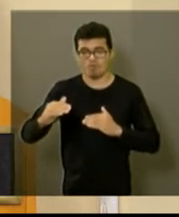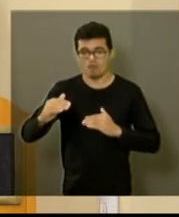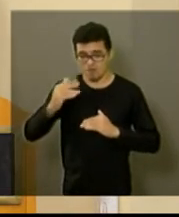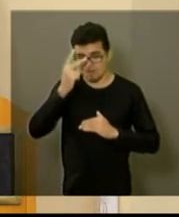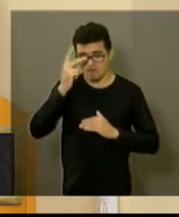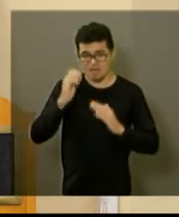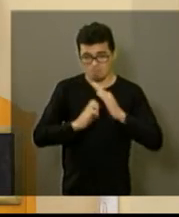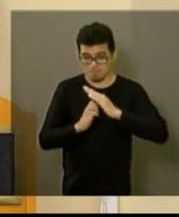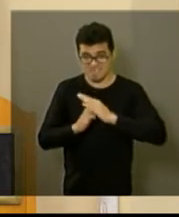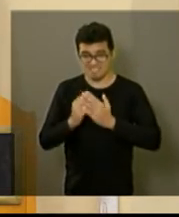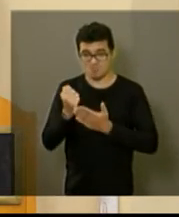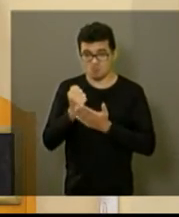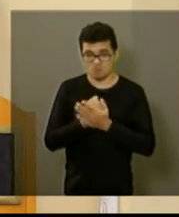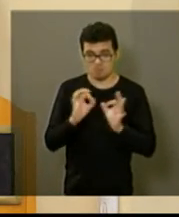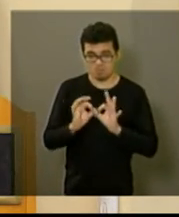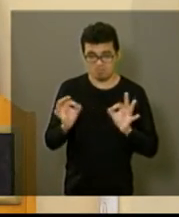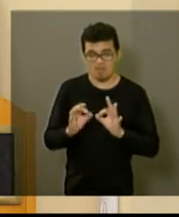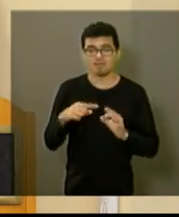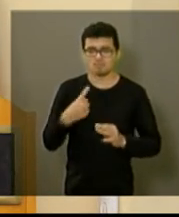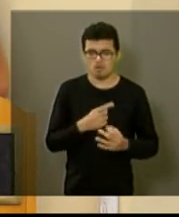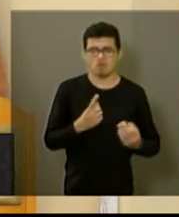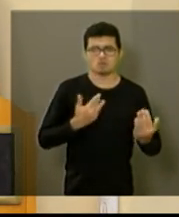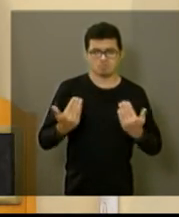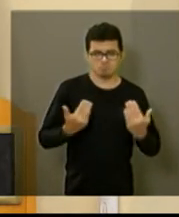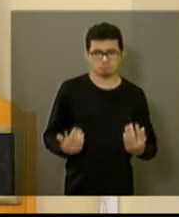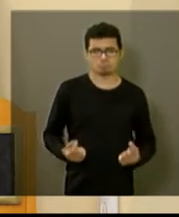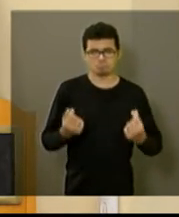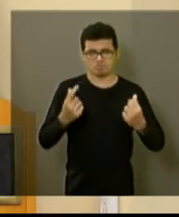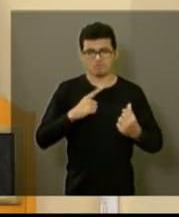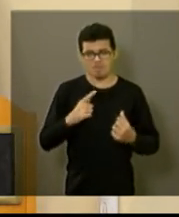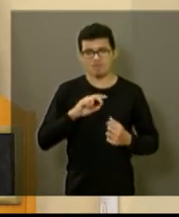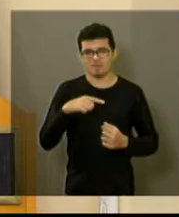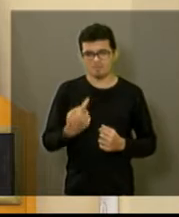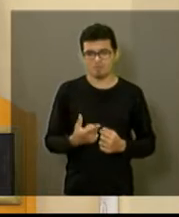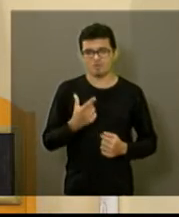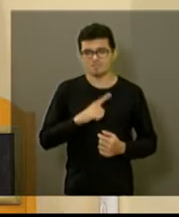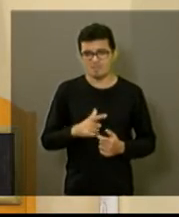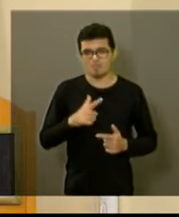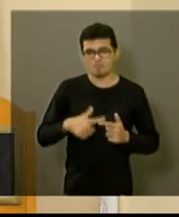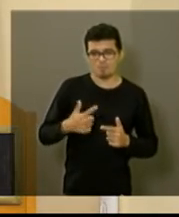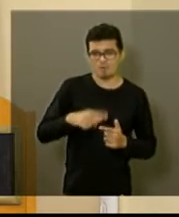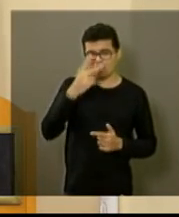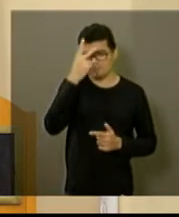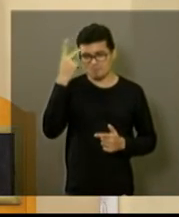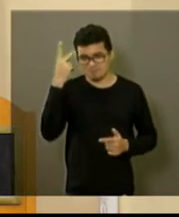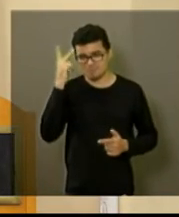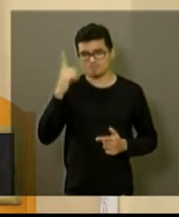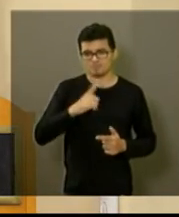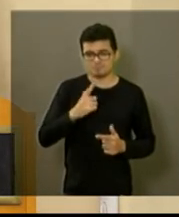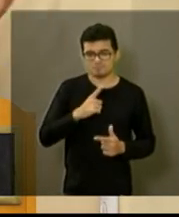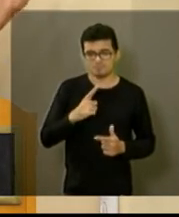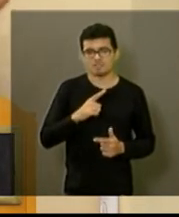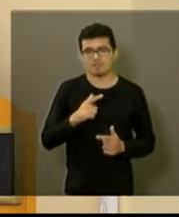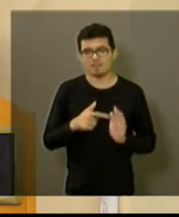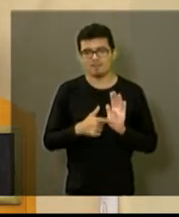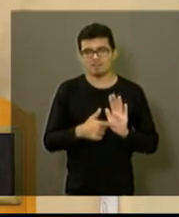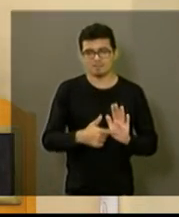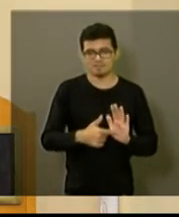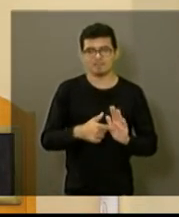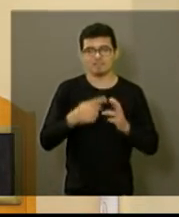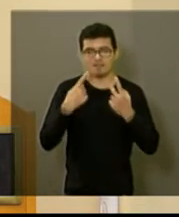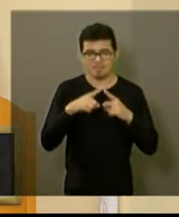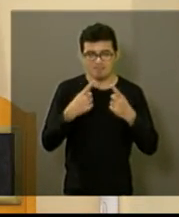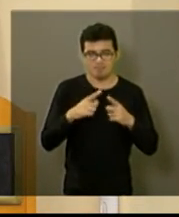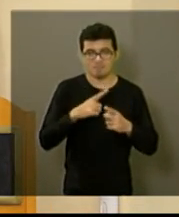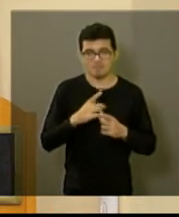foi feito o processo licitatório etc só que aí teve recursos tem toda uma série são muitas empresas participantes vieram nove empresas nove